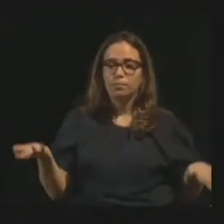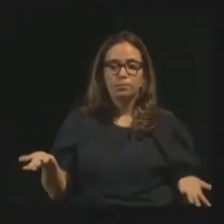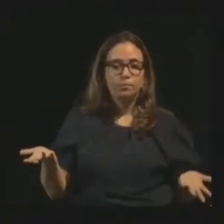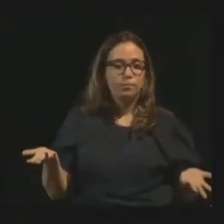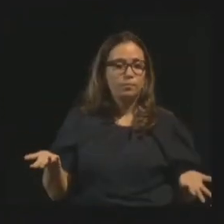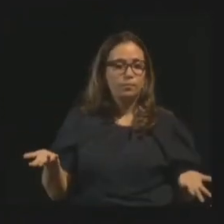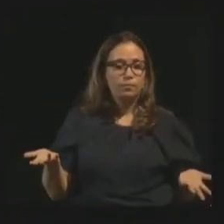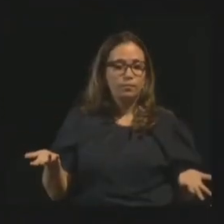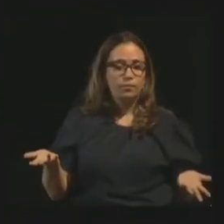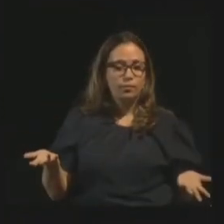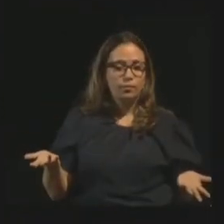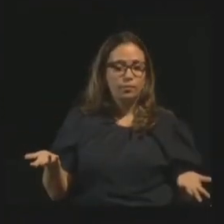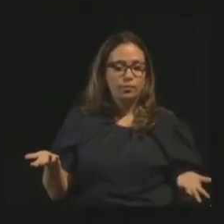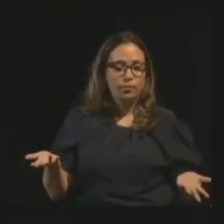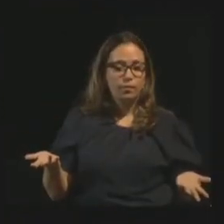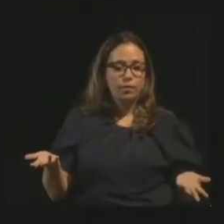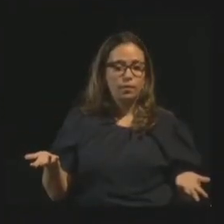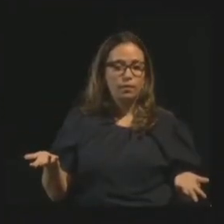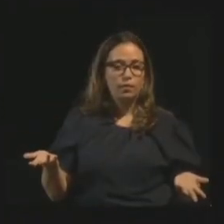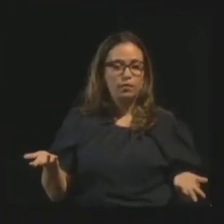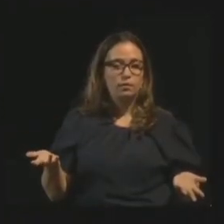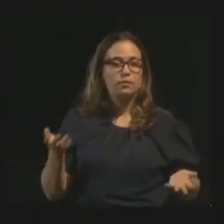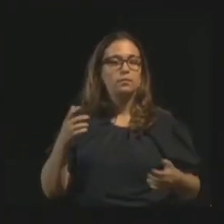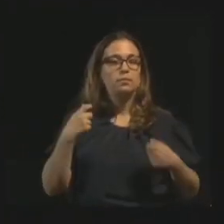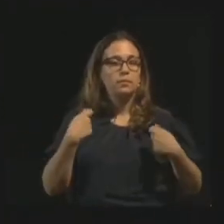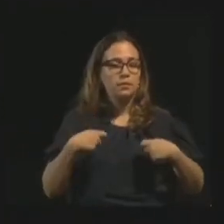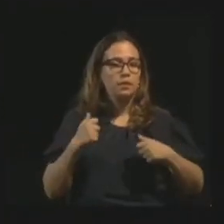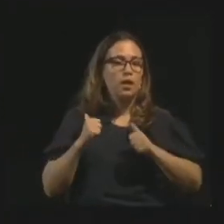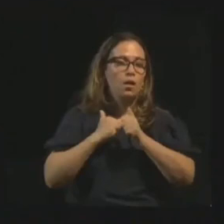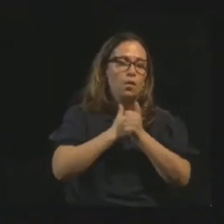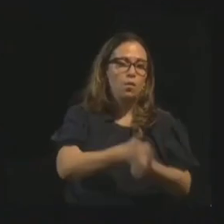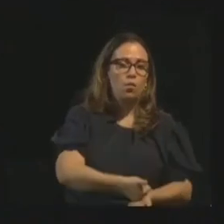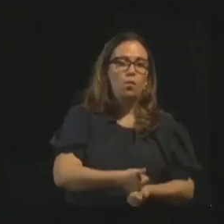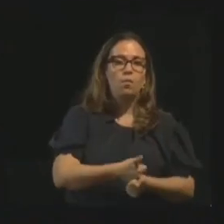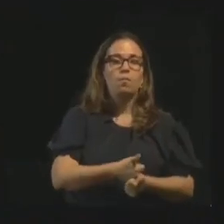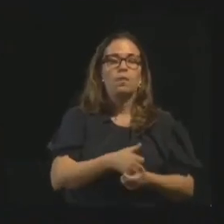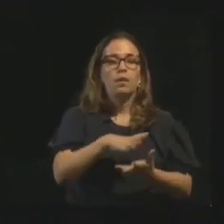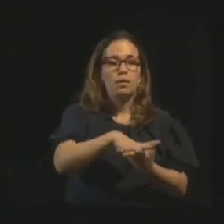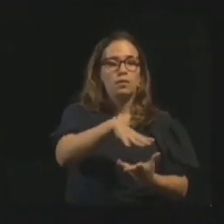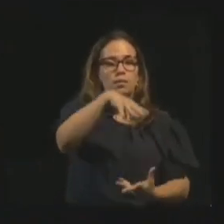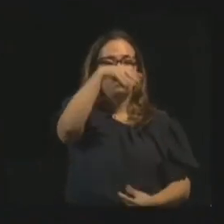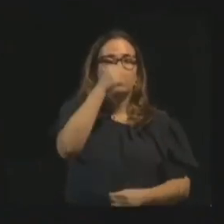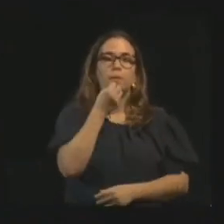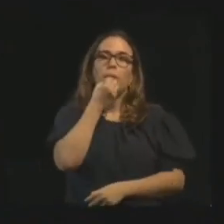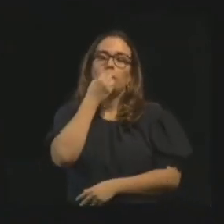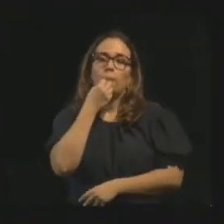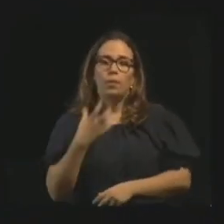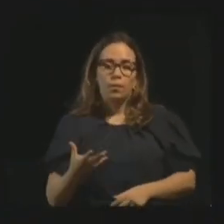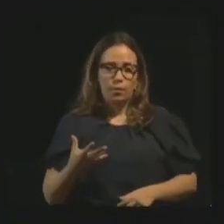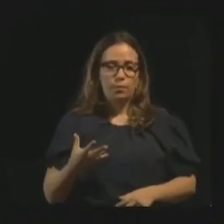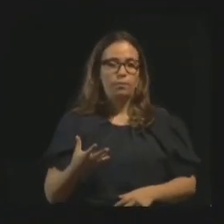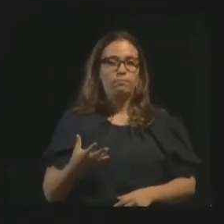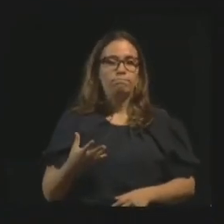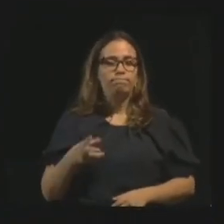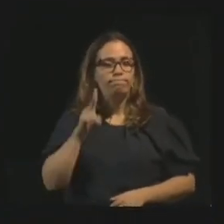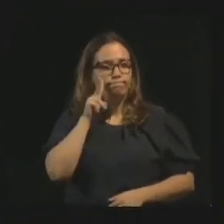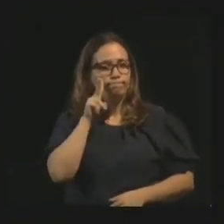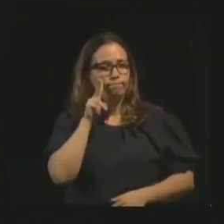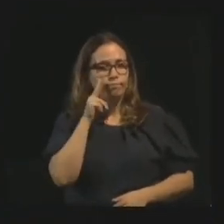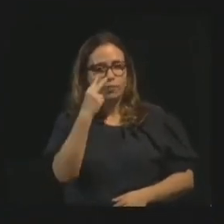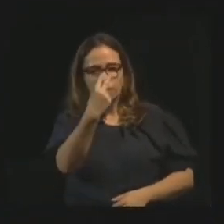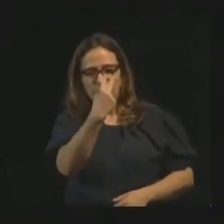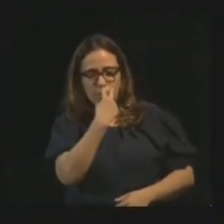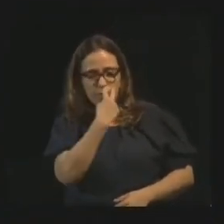aí a gente é secundado, acompanhado pelos espíritos nobres, que se compadecem das nossas